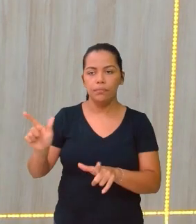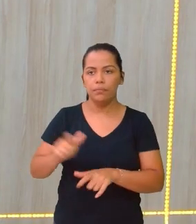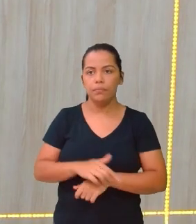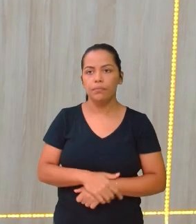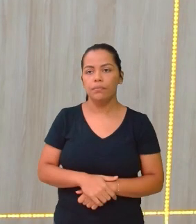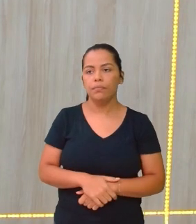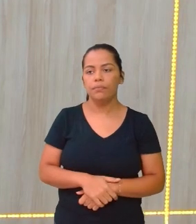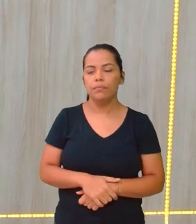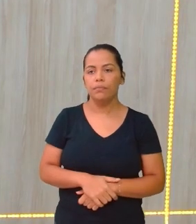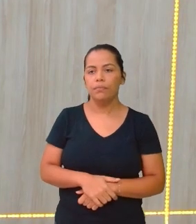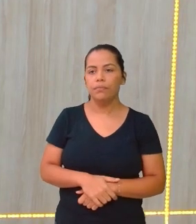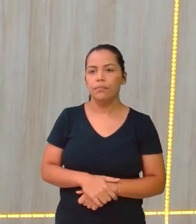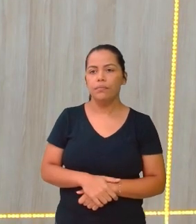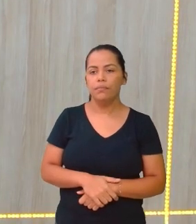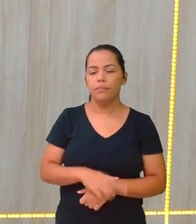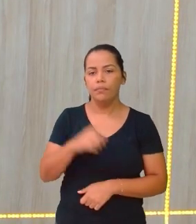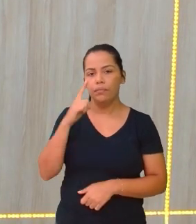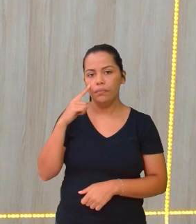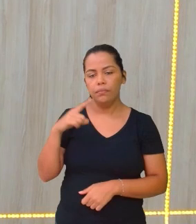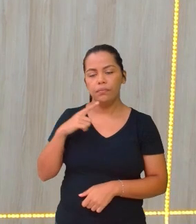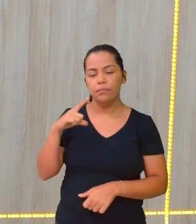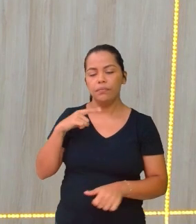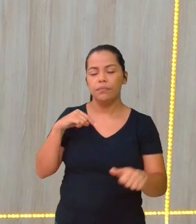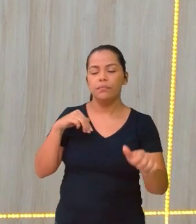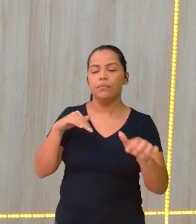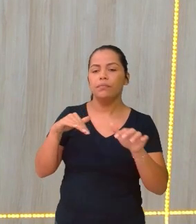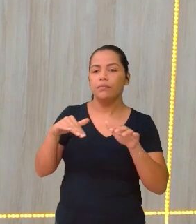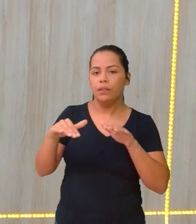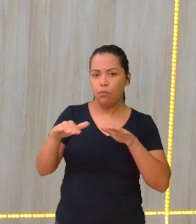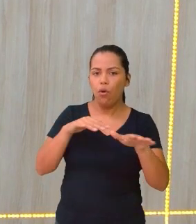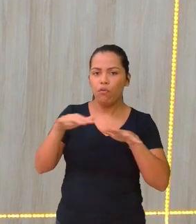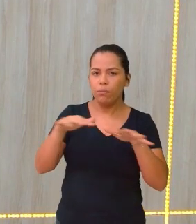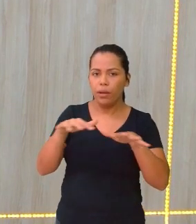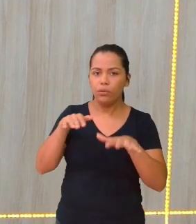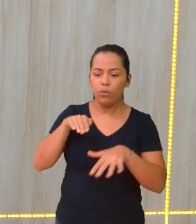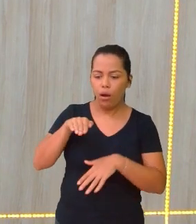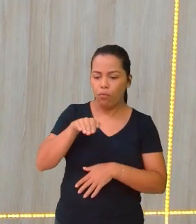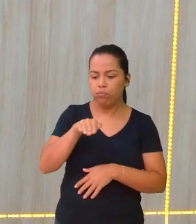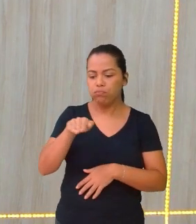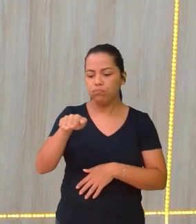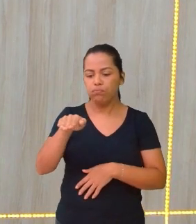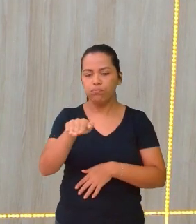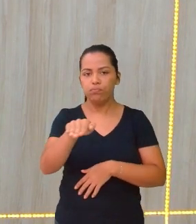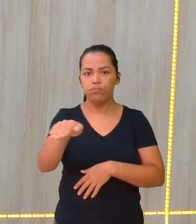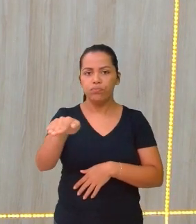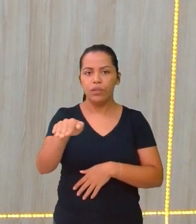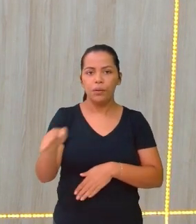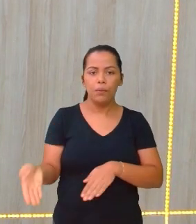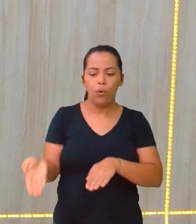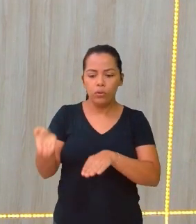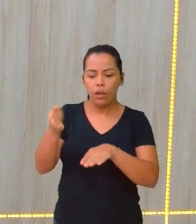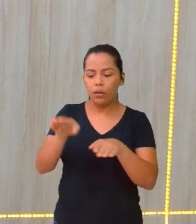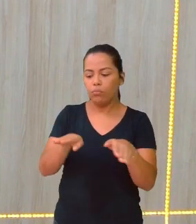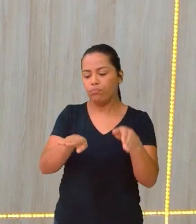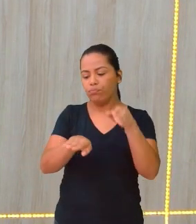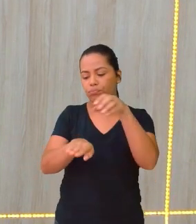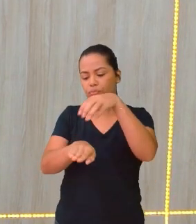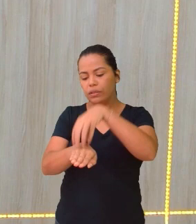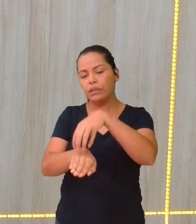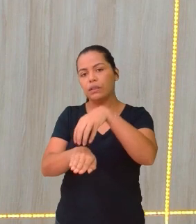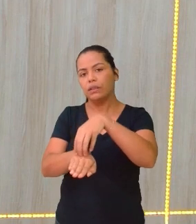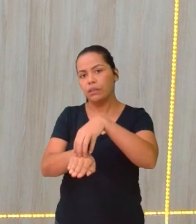Vejam aqui. O carro está em movimento e aqui eu tenho uma TV. Colocaram aqui em cima do bagageiro do carro.